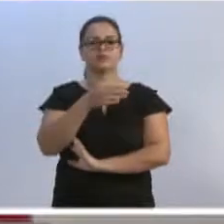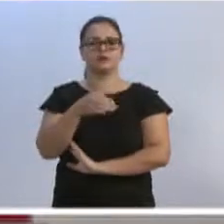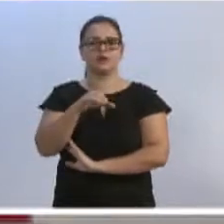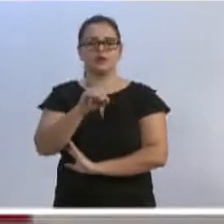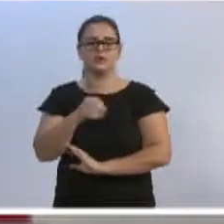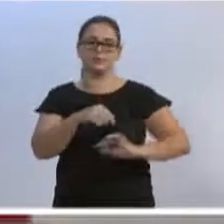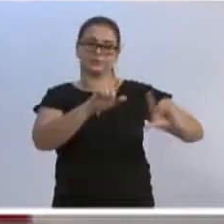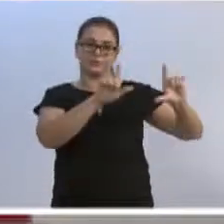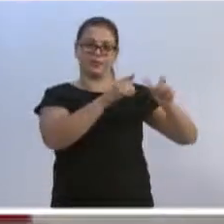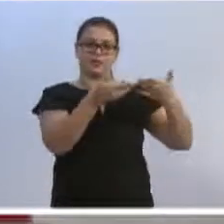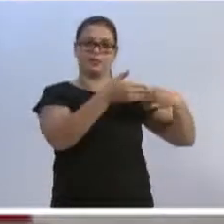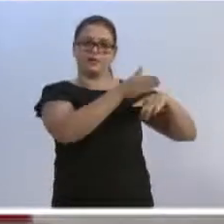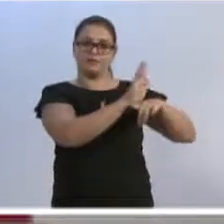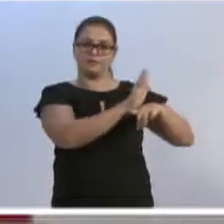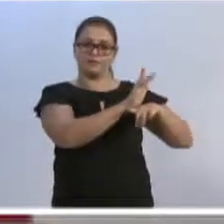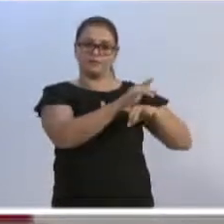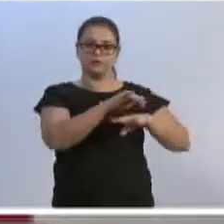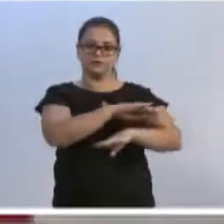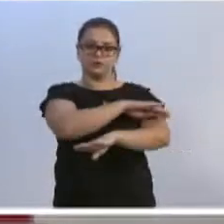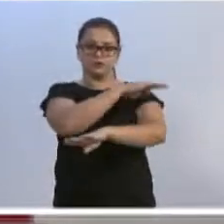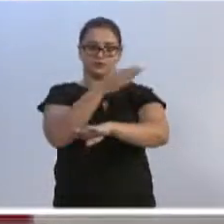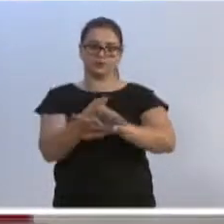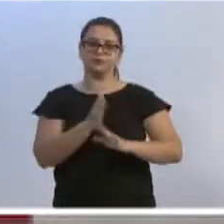até ver ele colocar o vídeo do ginásio, por gentileza.